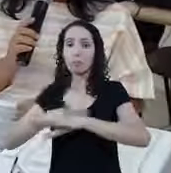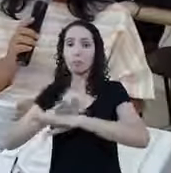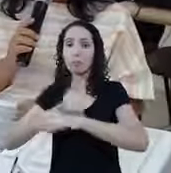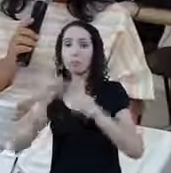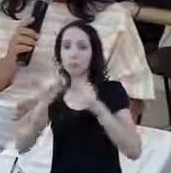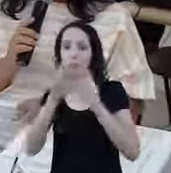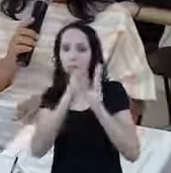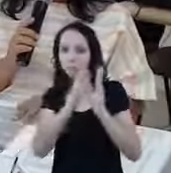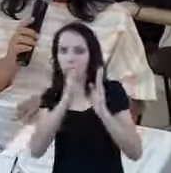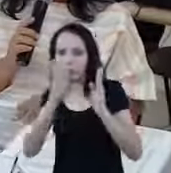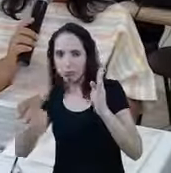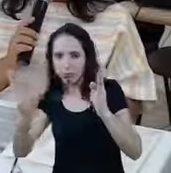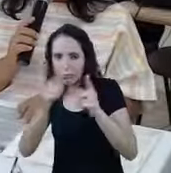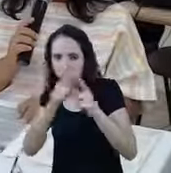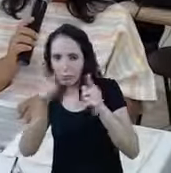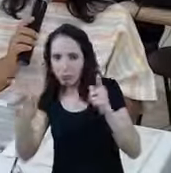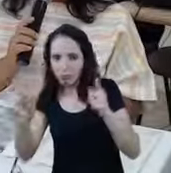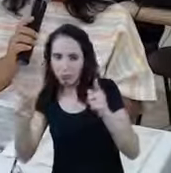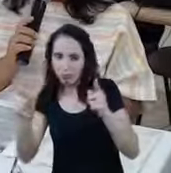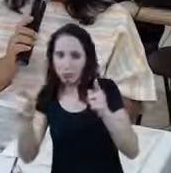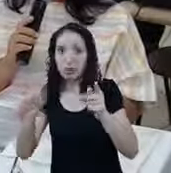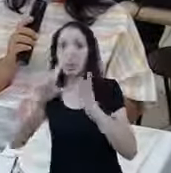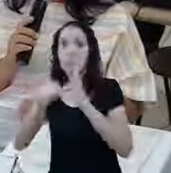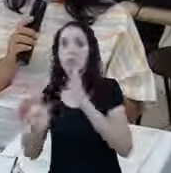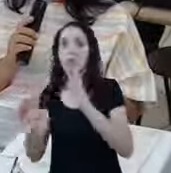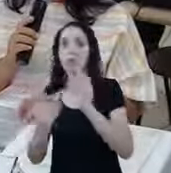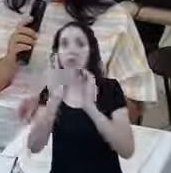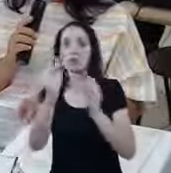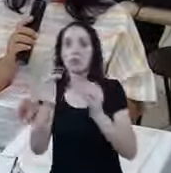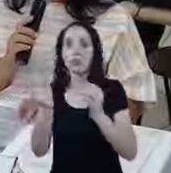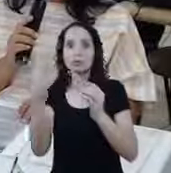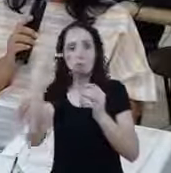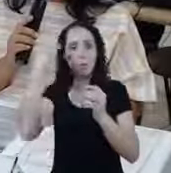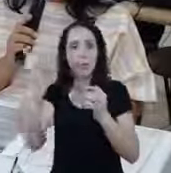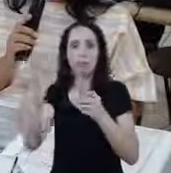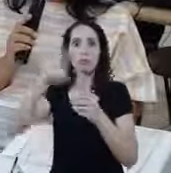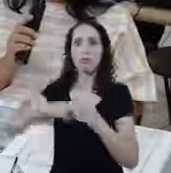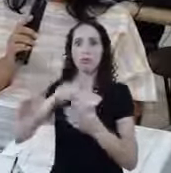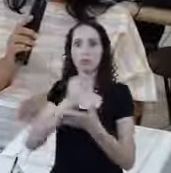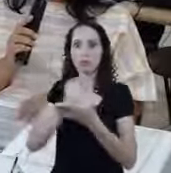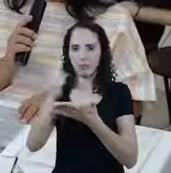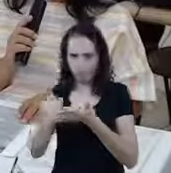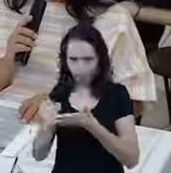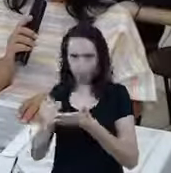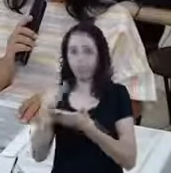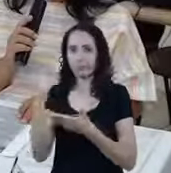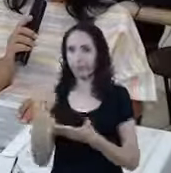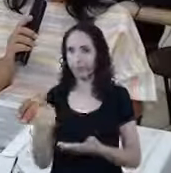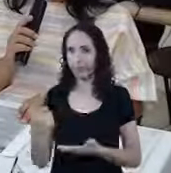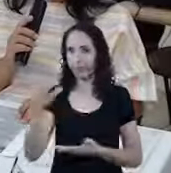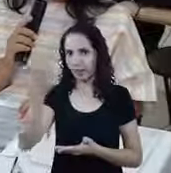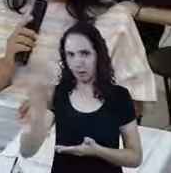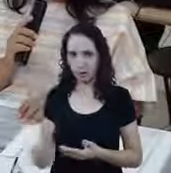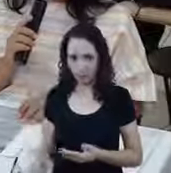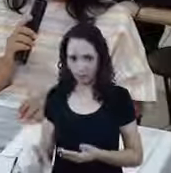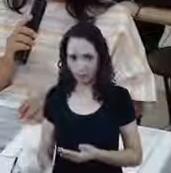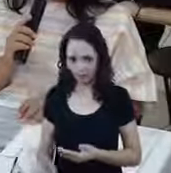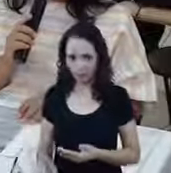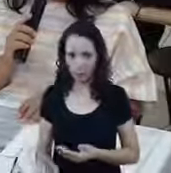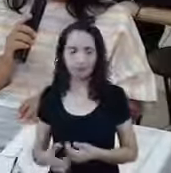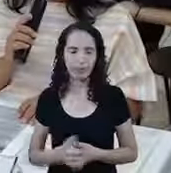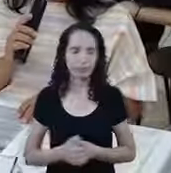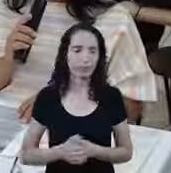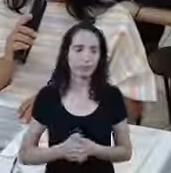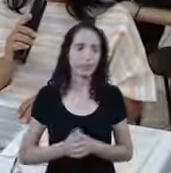horária Do salário Que é possível Agora pelas medidas Provisórias Reduzir até 70% Do salário Com a correspondente Redução da jornada De